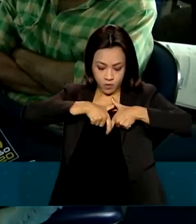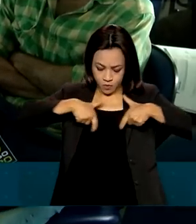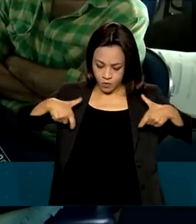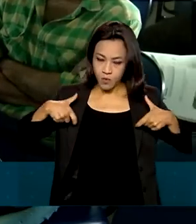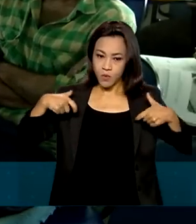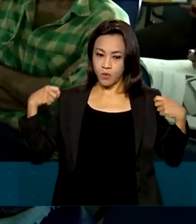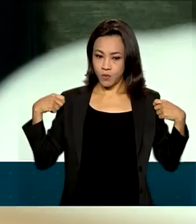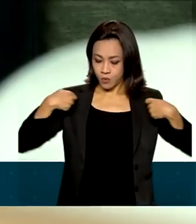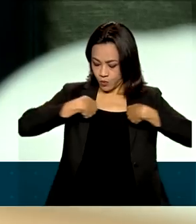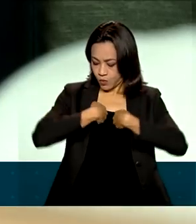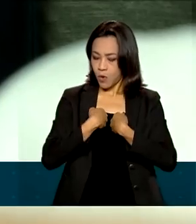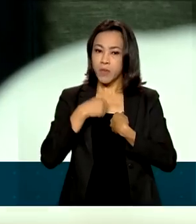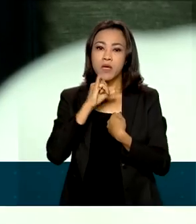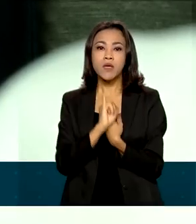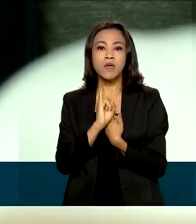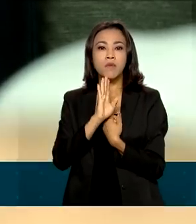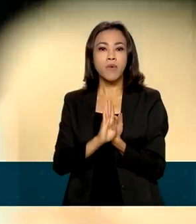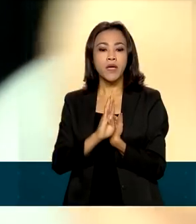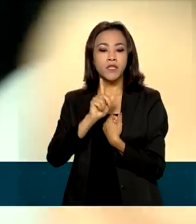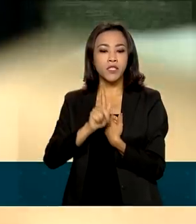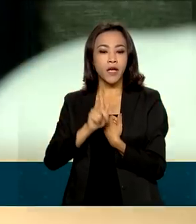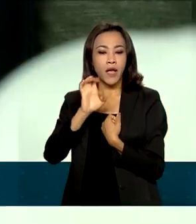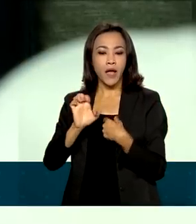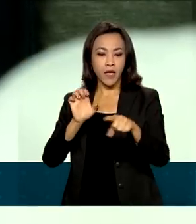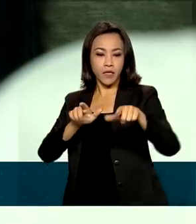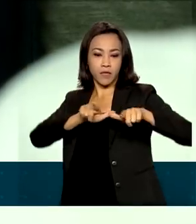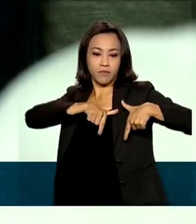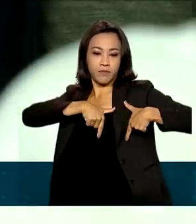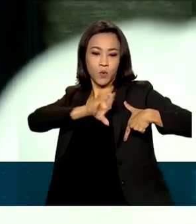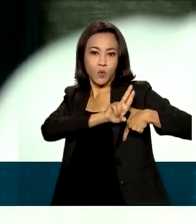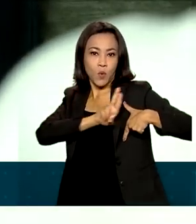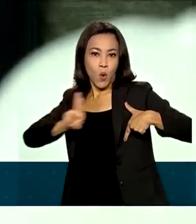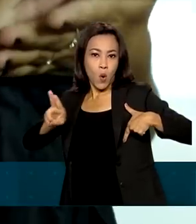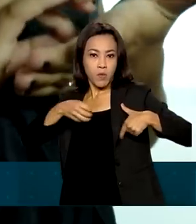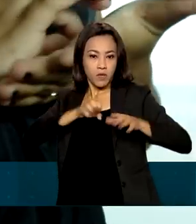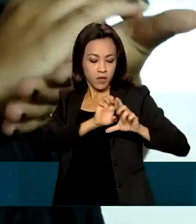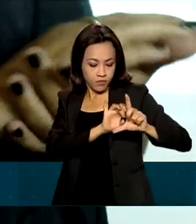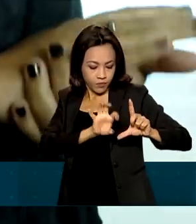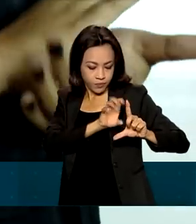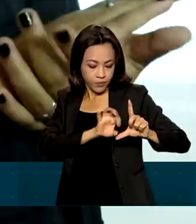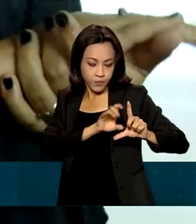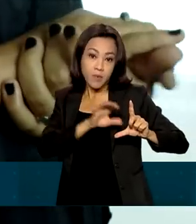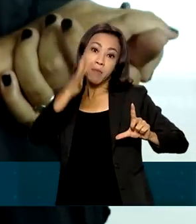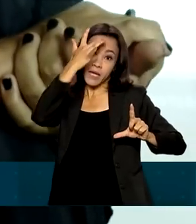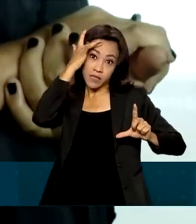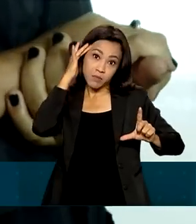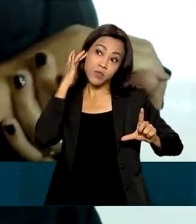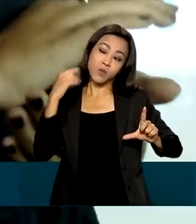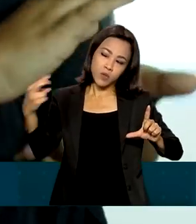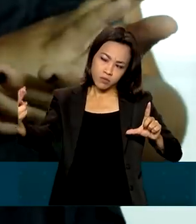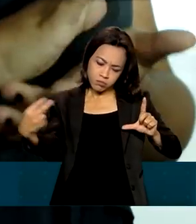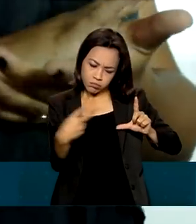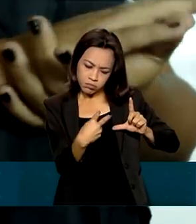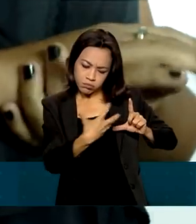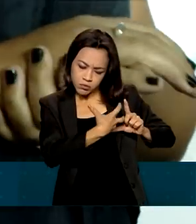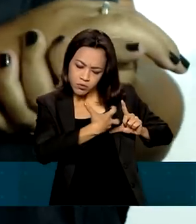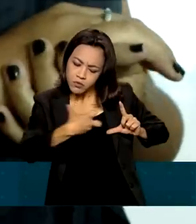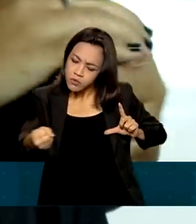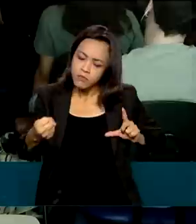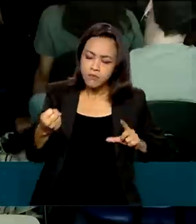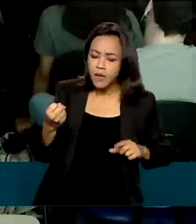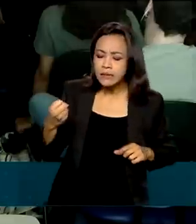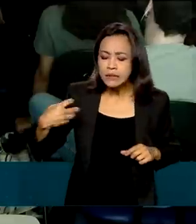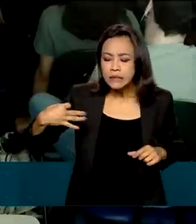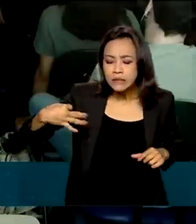que tem na altura do peito a foto e o nome do funcionário, além de um QR Code para que os entrevistados possam checar as informações.